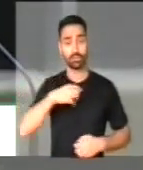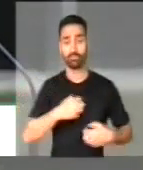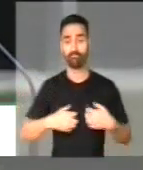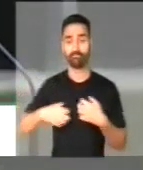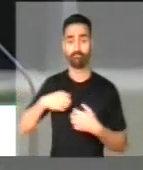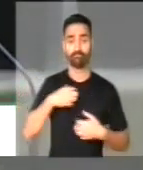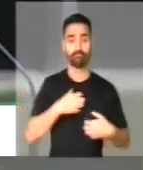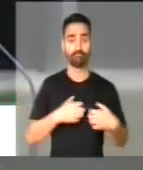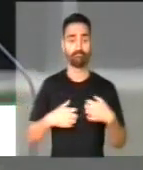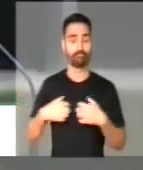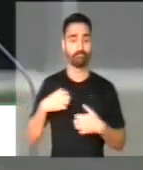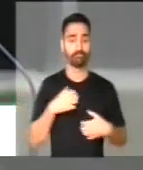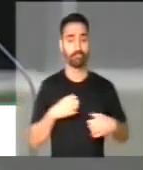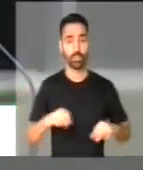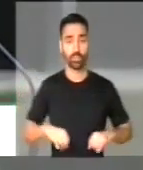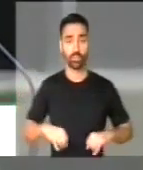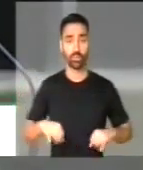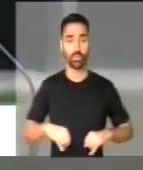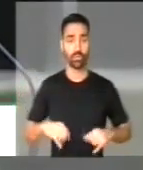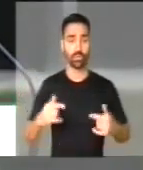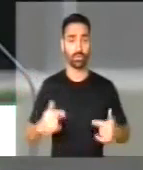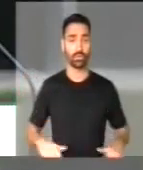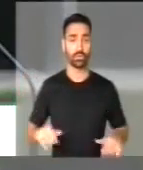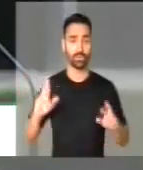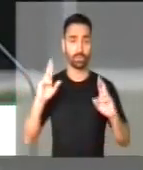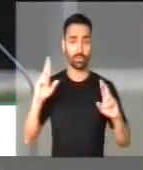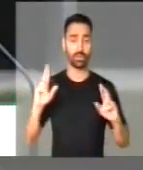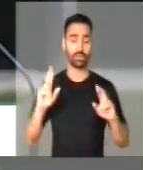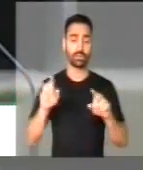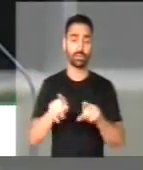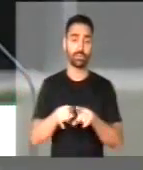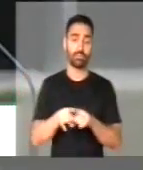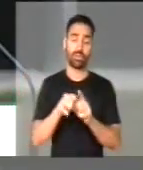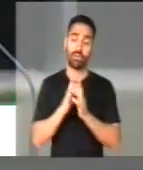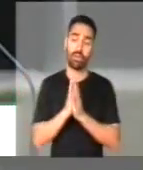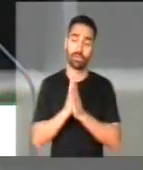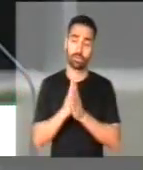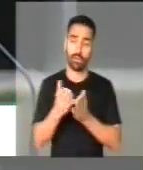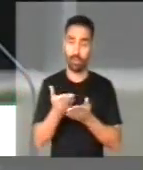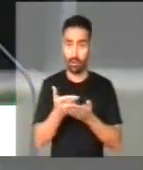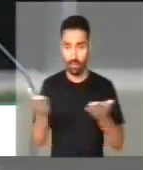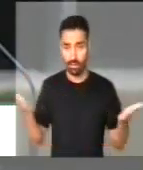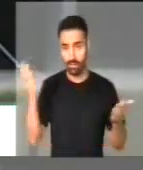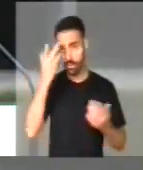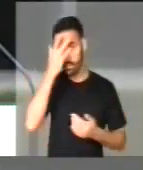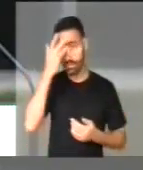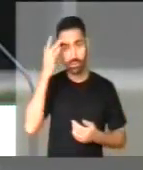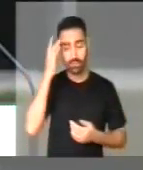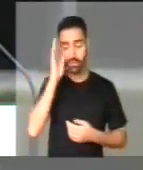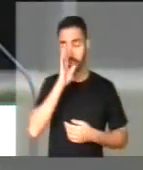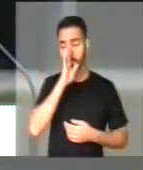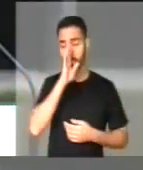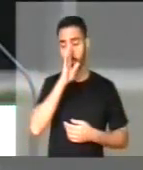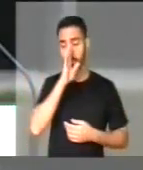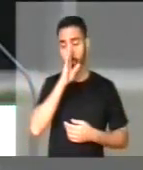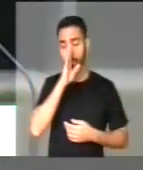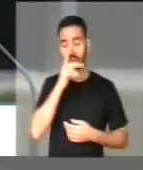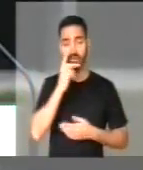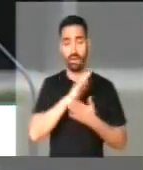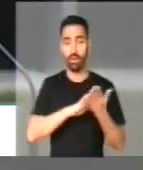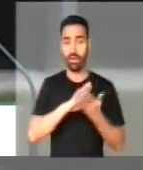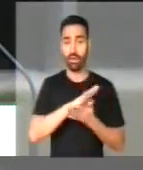esperanças. E que posso fazer uma prece por aqueles que não o fazem mais, por